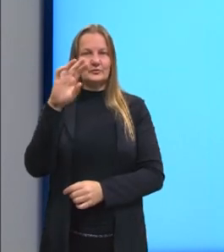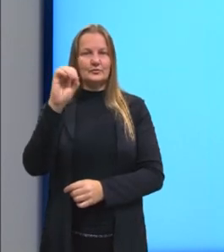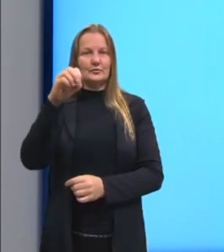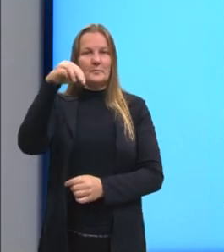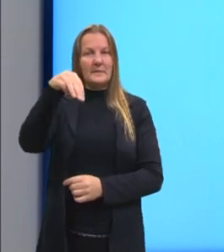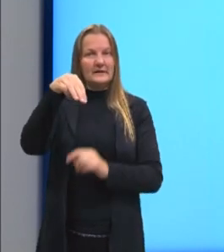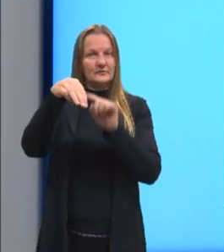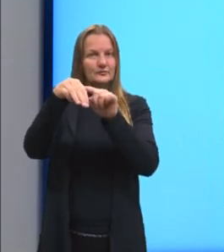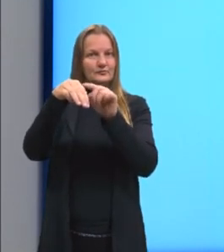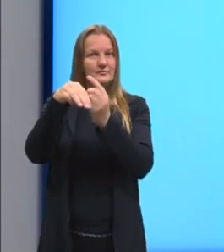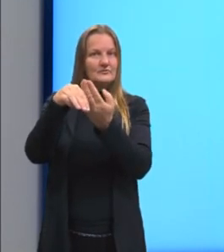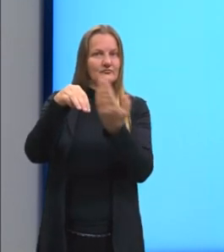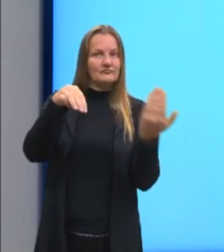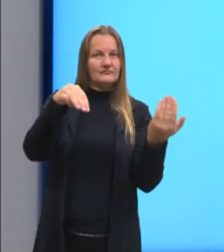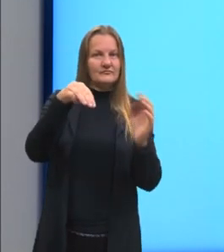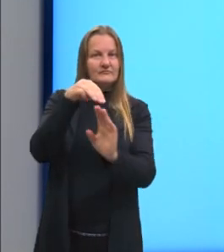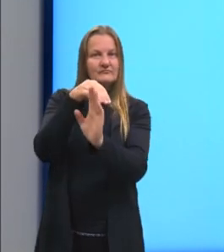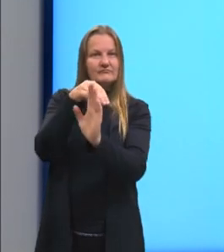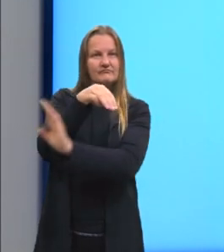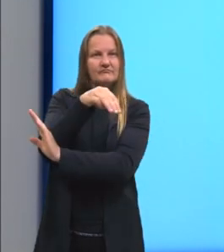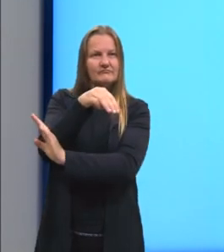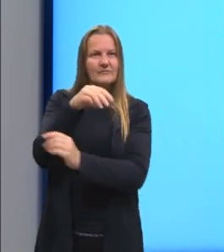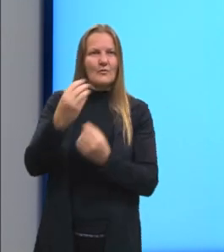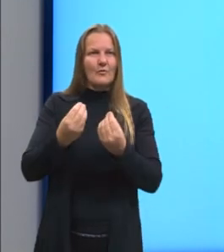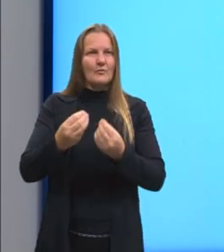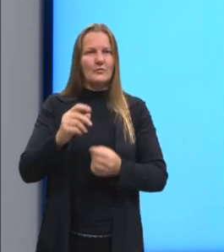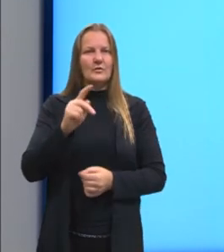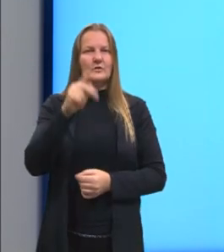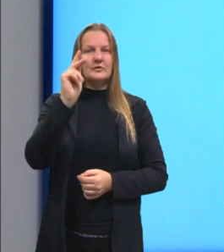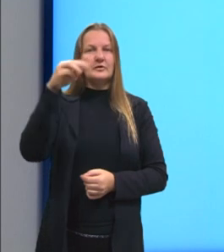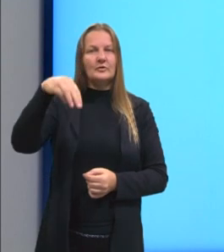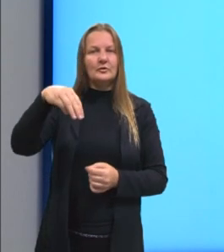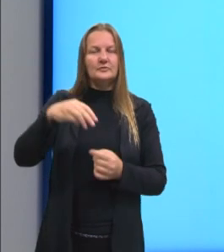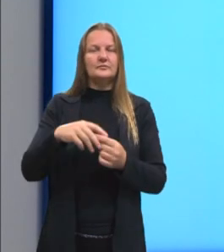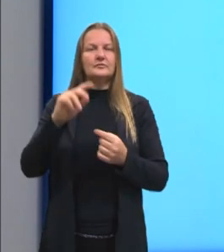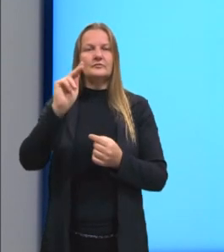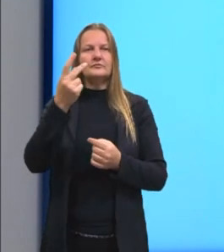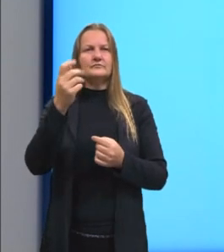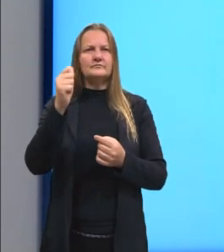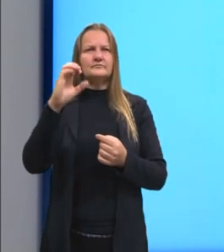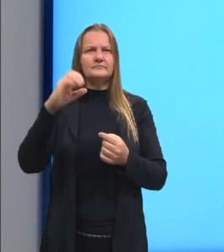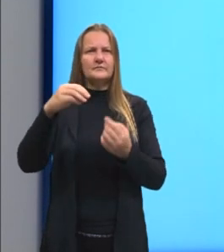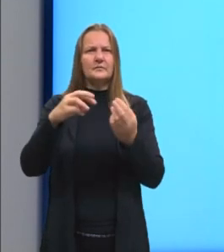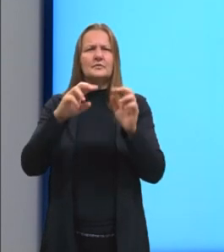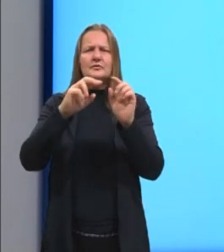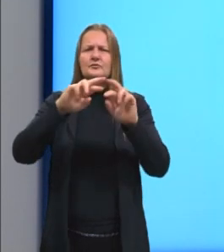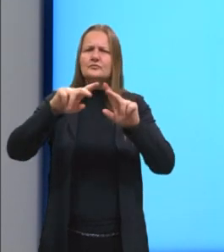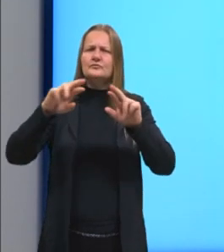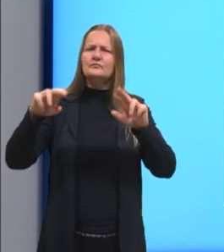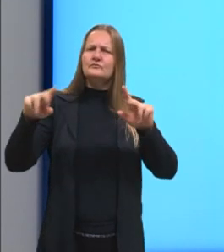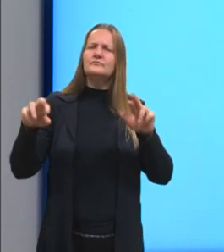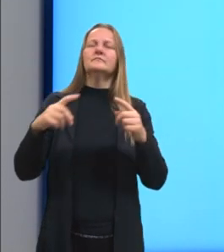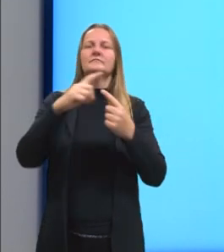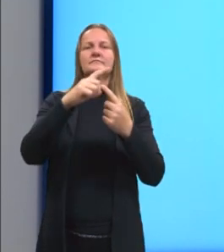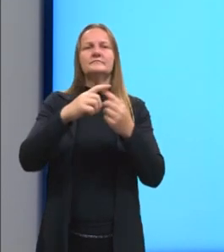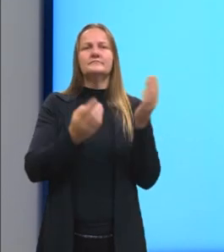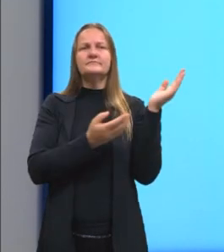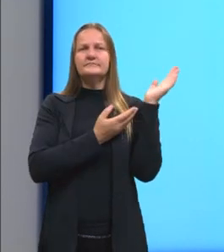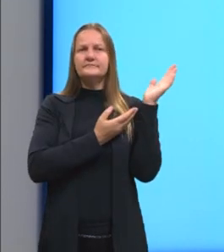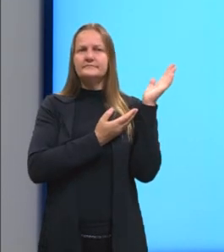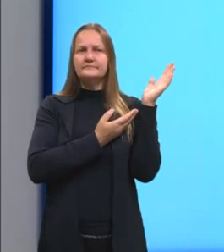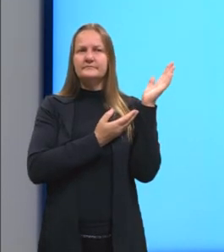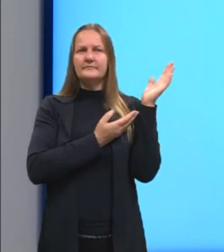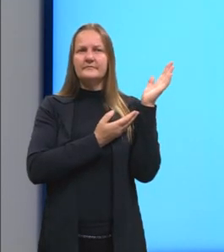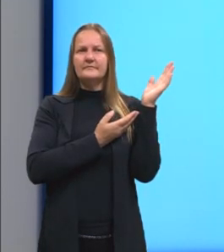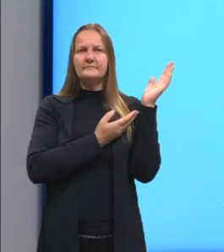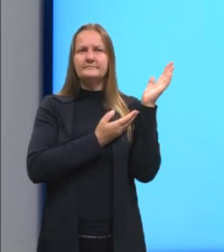submúltiplo. Então nós temos quilômetro, hectômetro, decâmetro, o metro, que é a